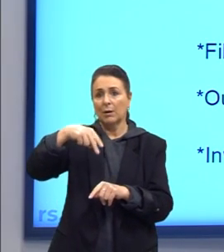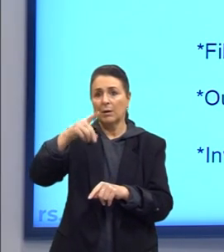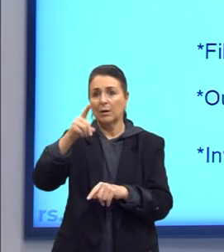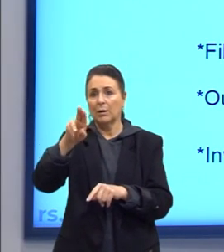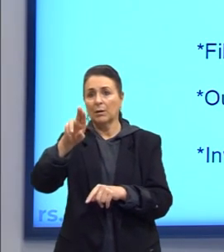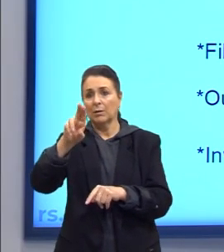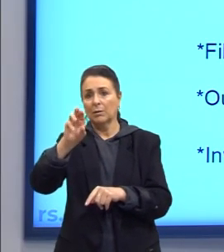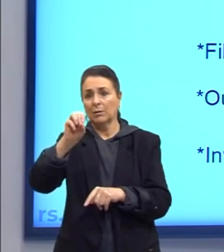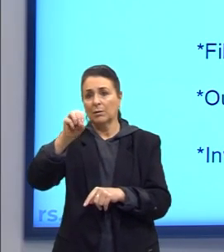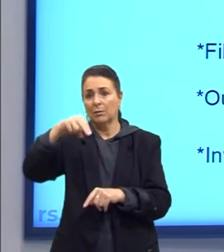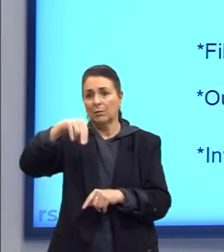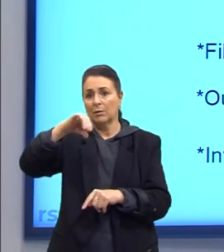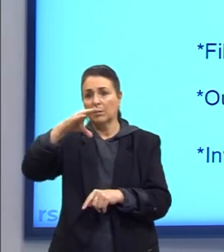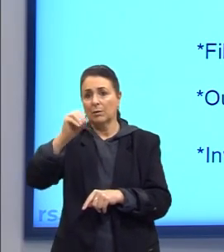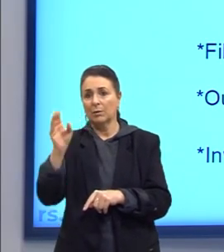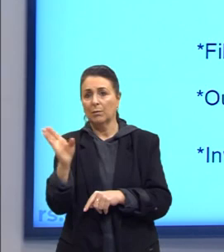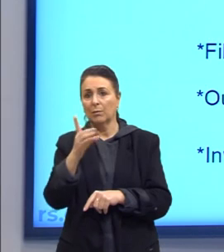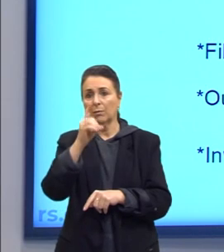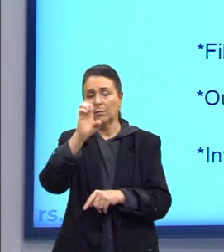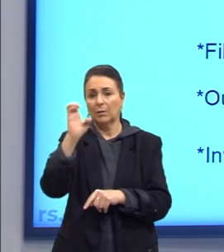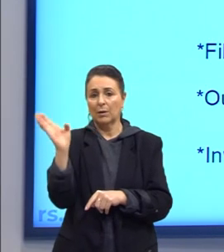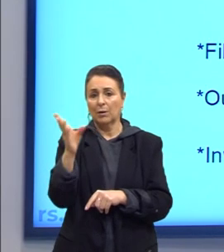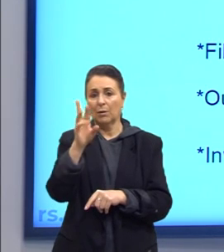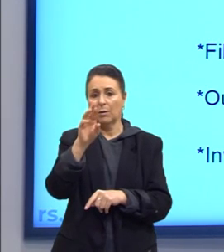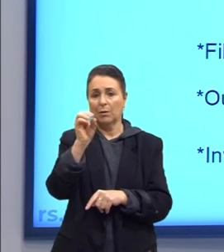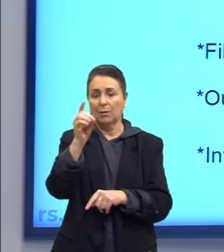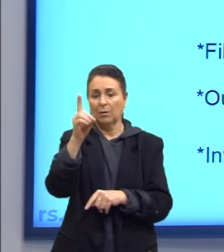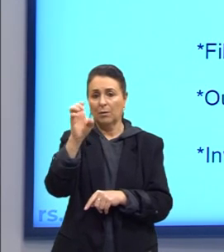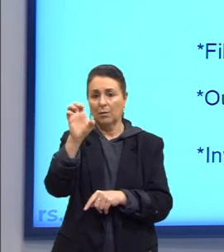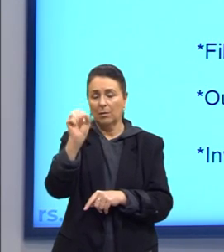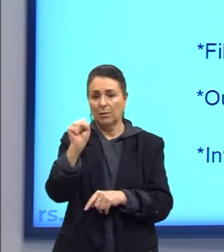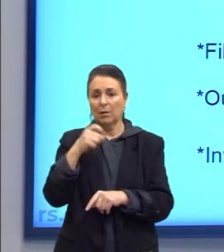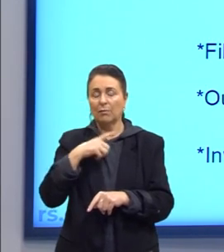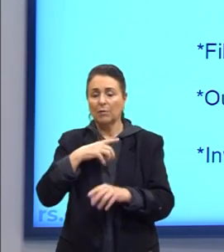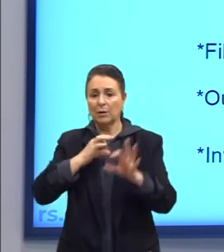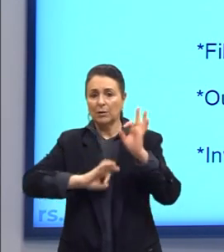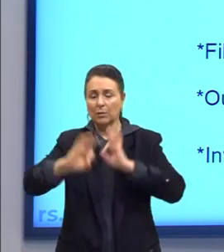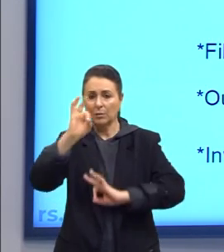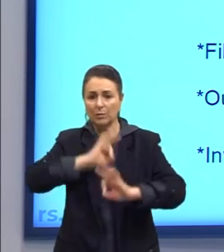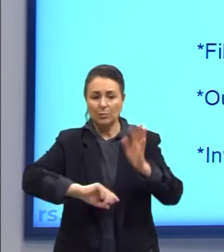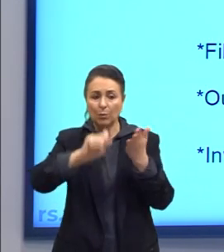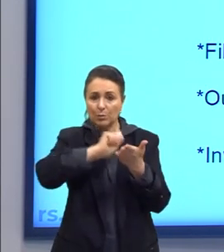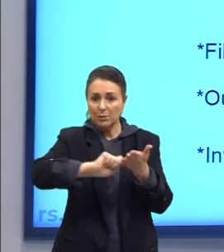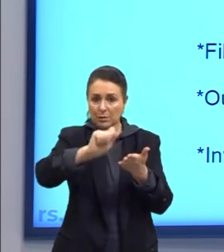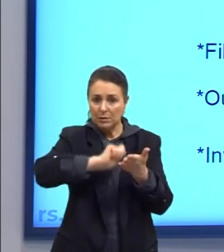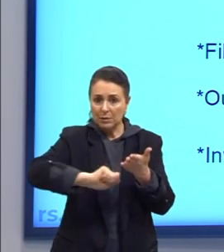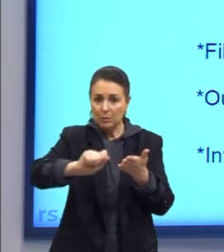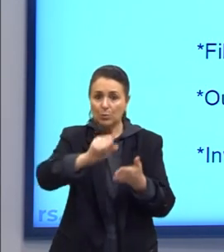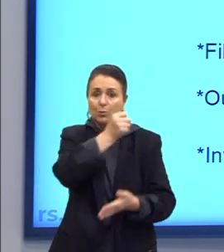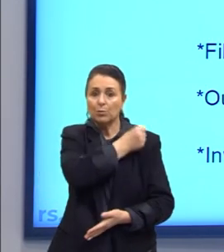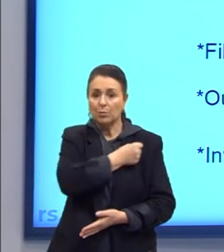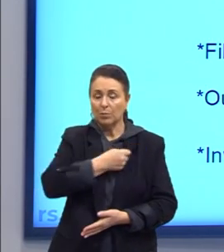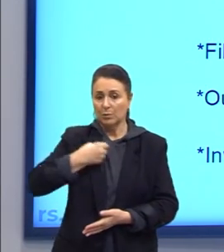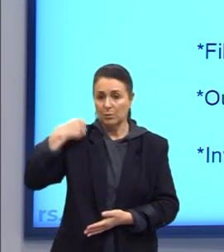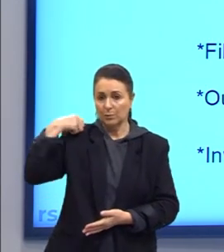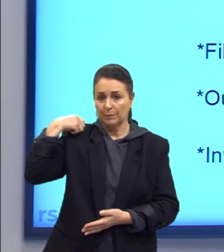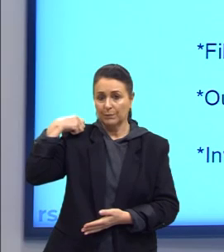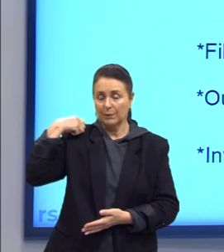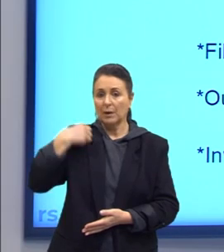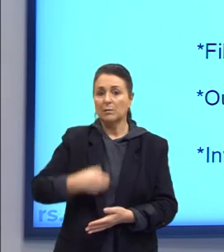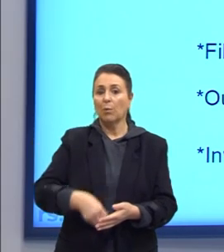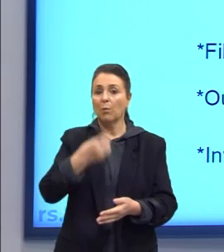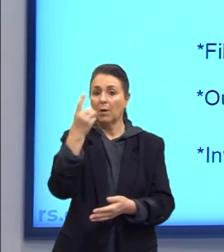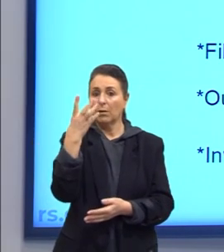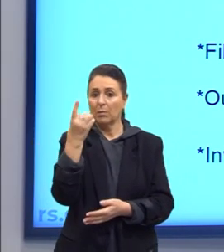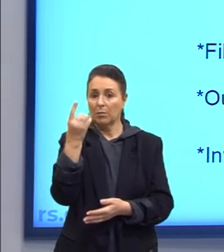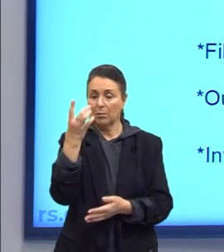Foi o camarada que organizou os escritos, os tratados do Aristóteles. São 14 tratados, e